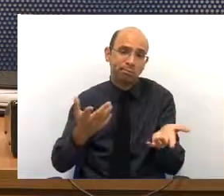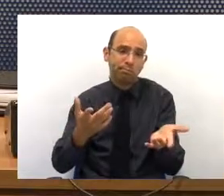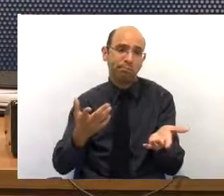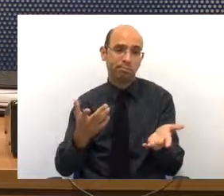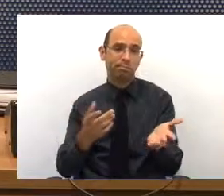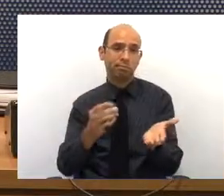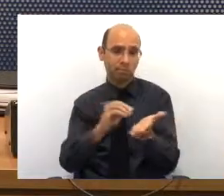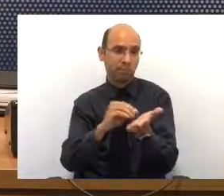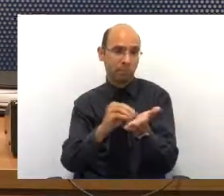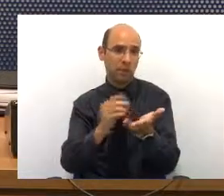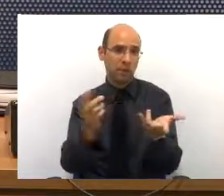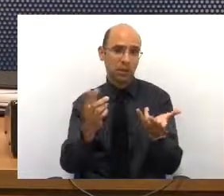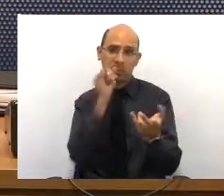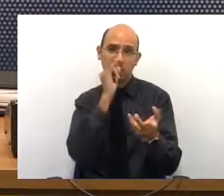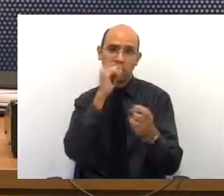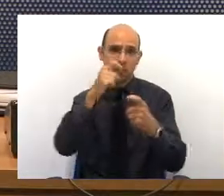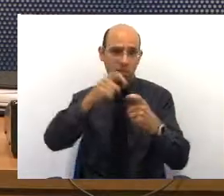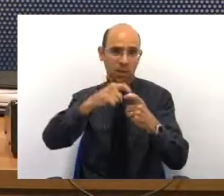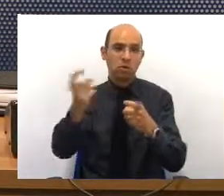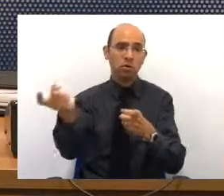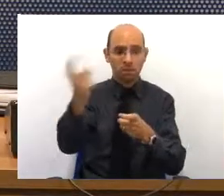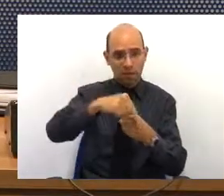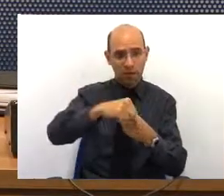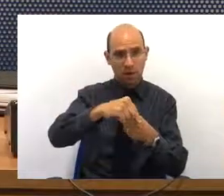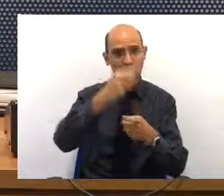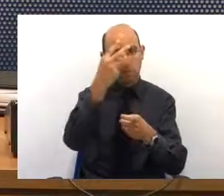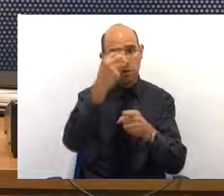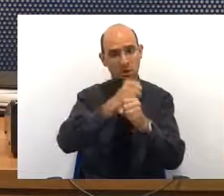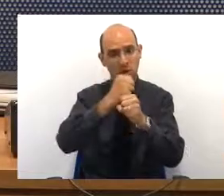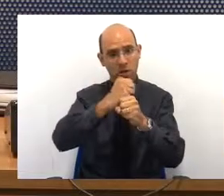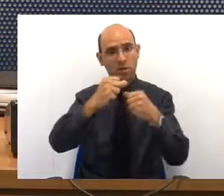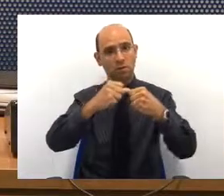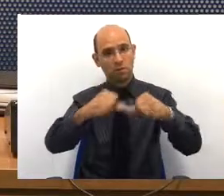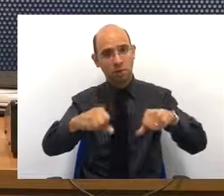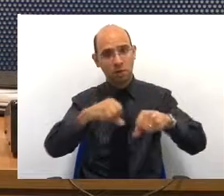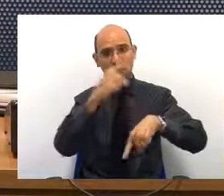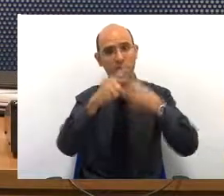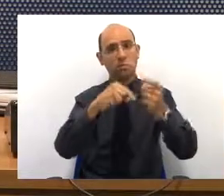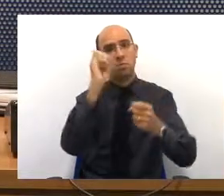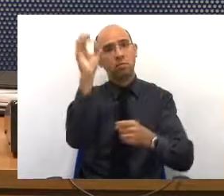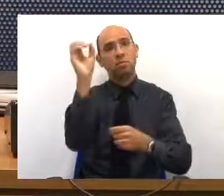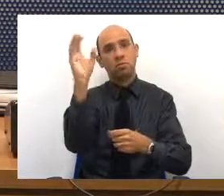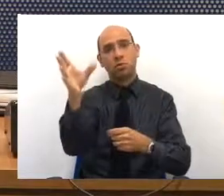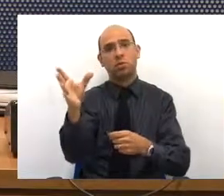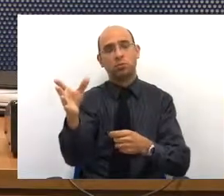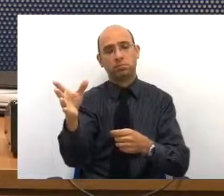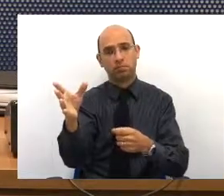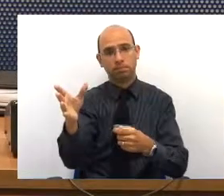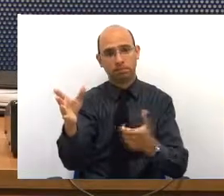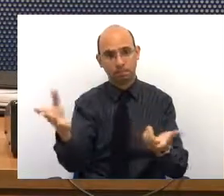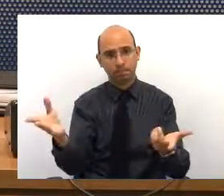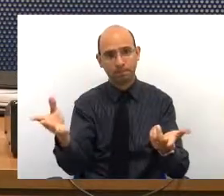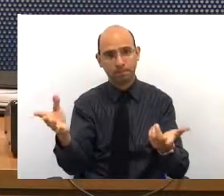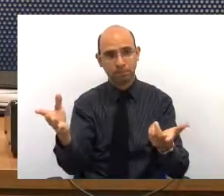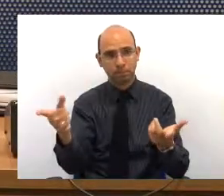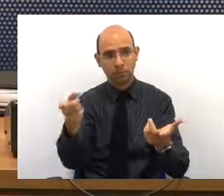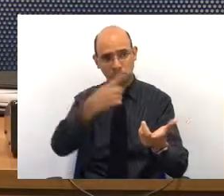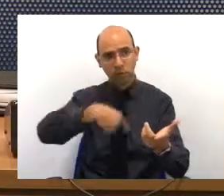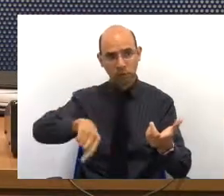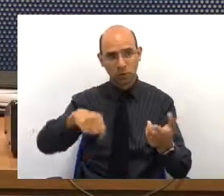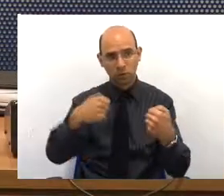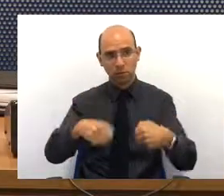Esses médicos vão vir, vão ficar três anos e vão embora. Nós precisamos ter uma solução